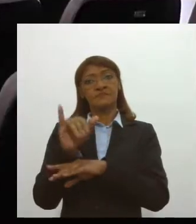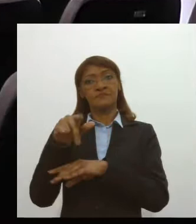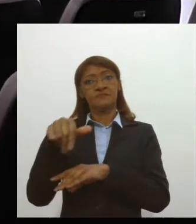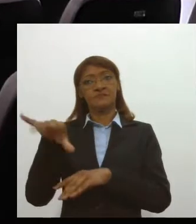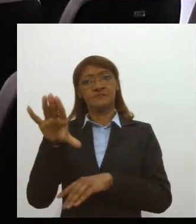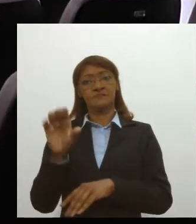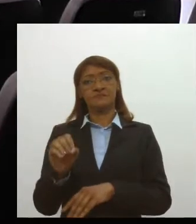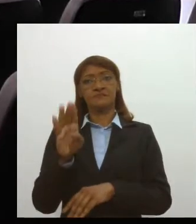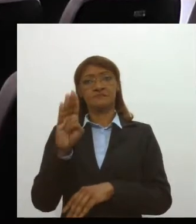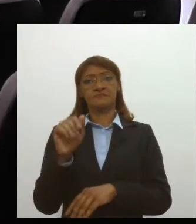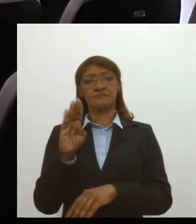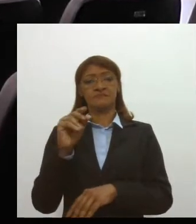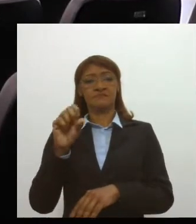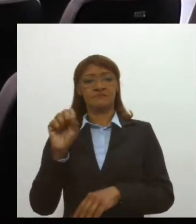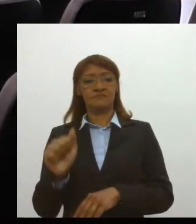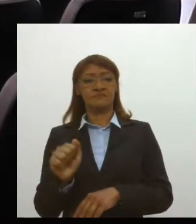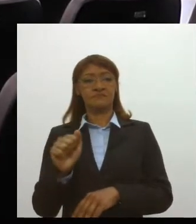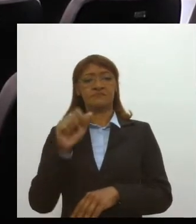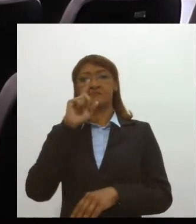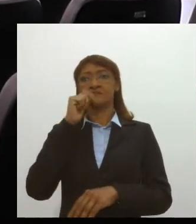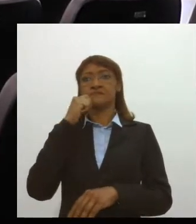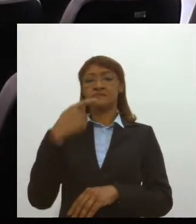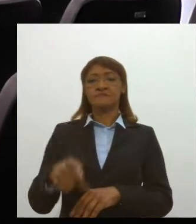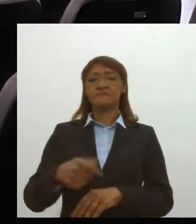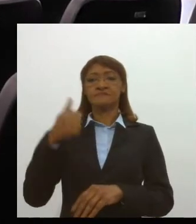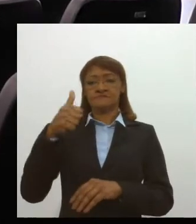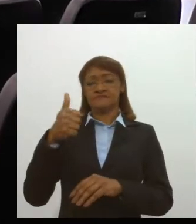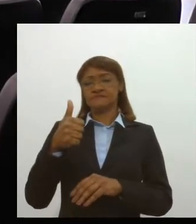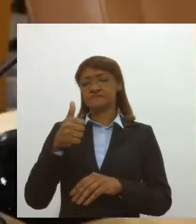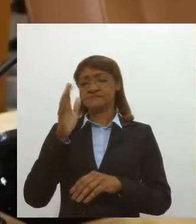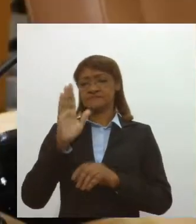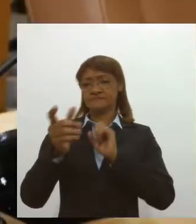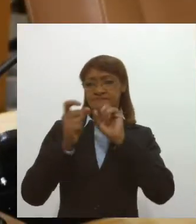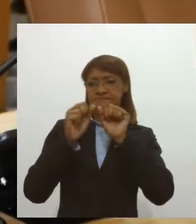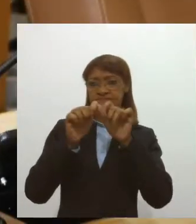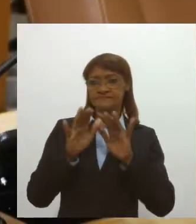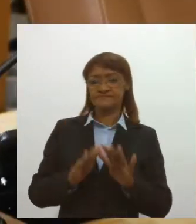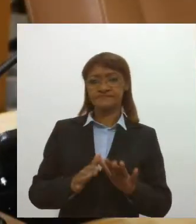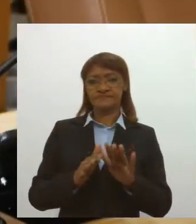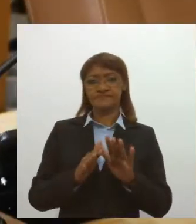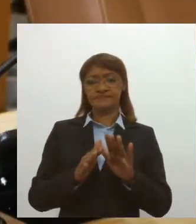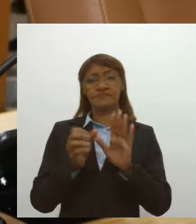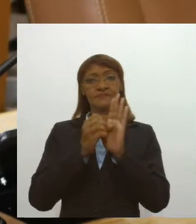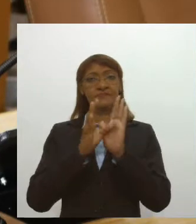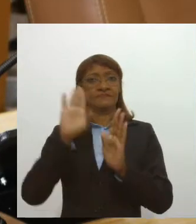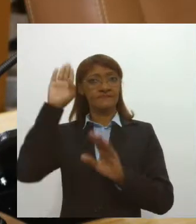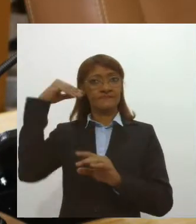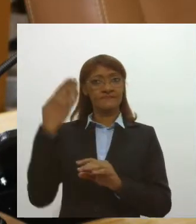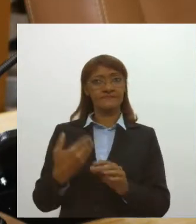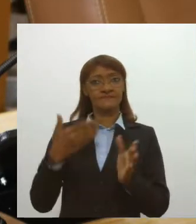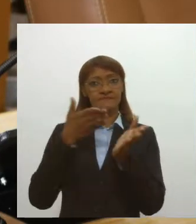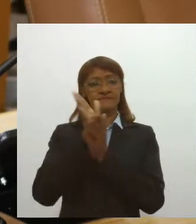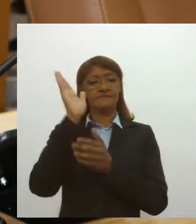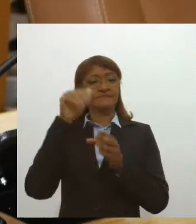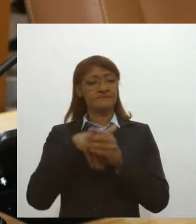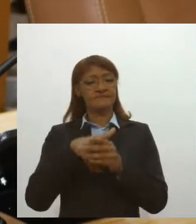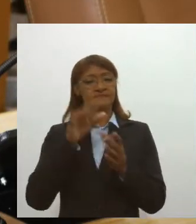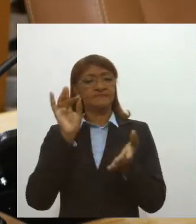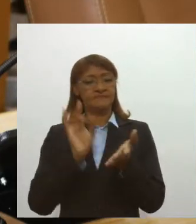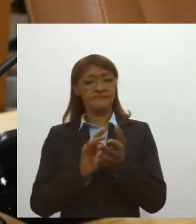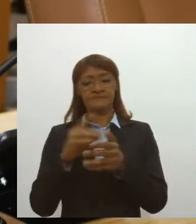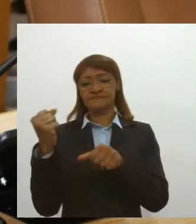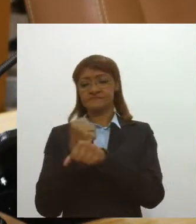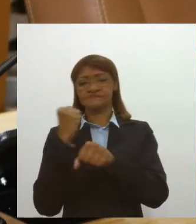Nessa primeira sessão mista da semana, uma indicação da deputada Dina Almeida foi aprovada. O documento solicita a realização de